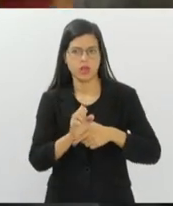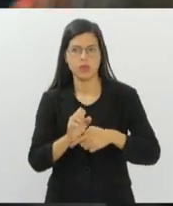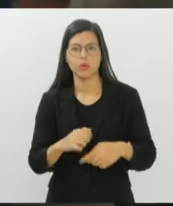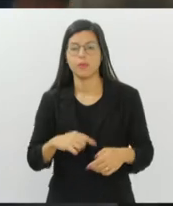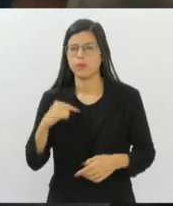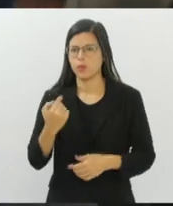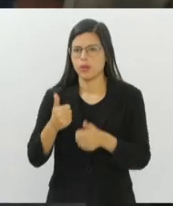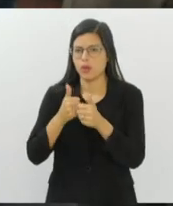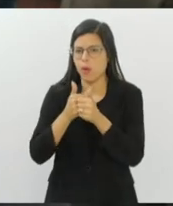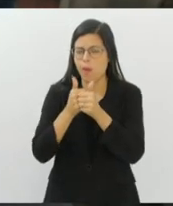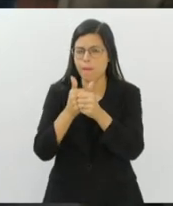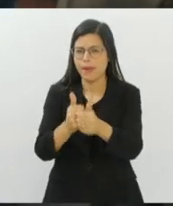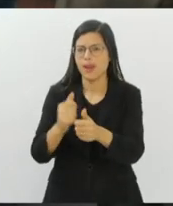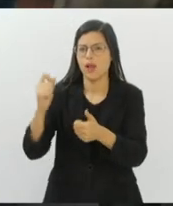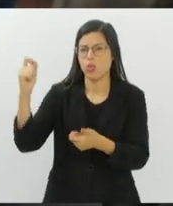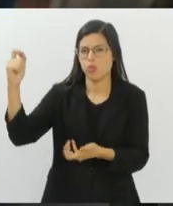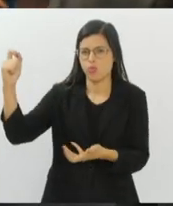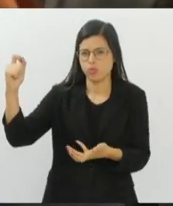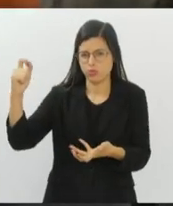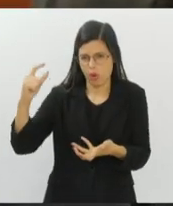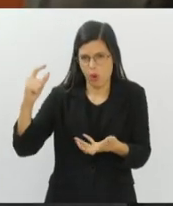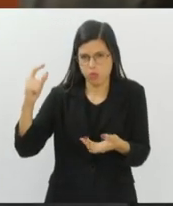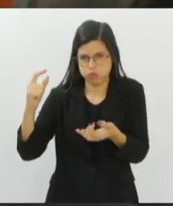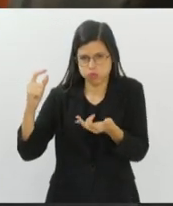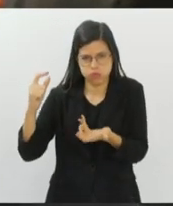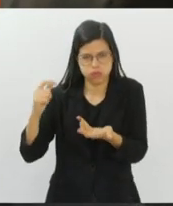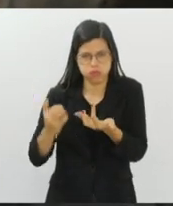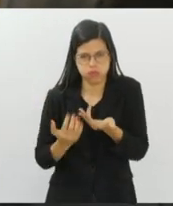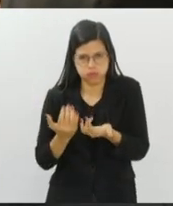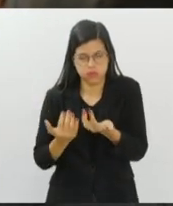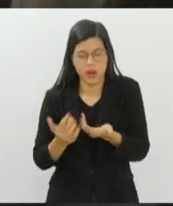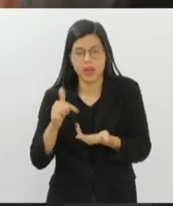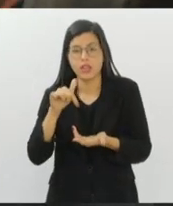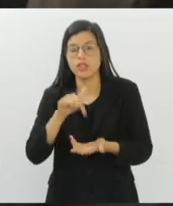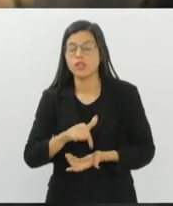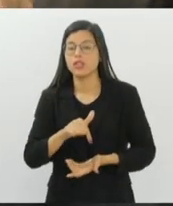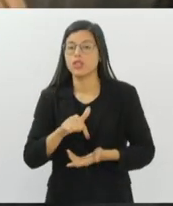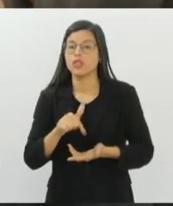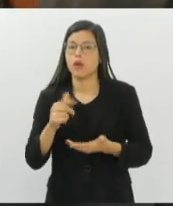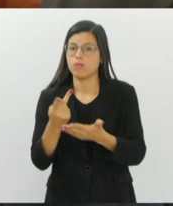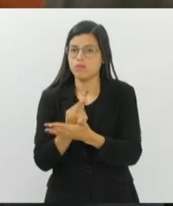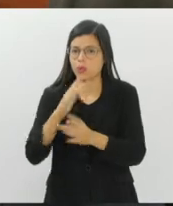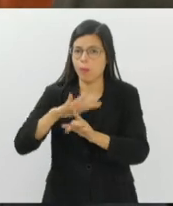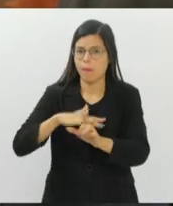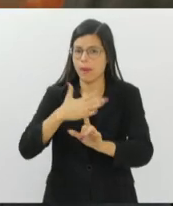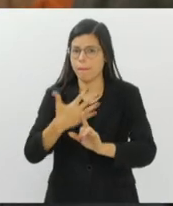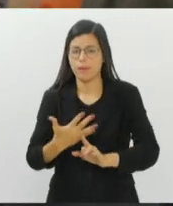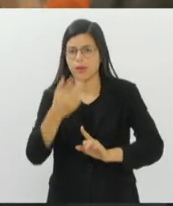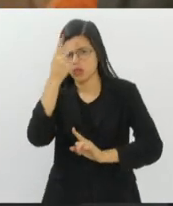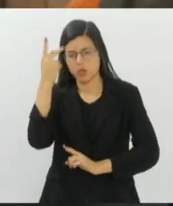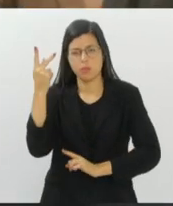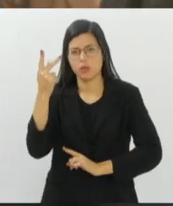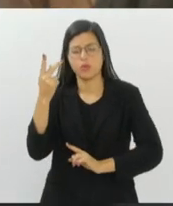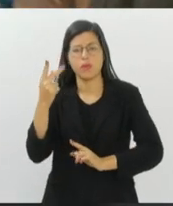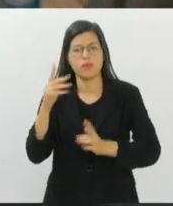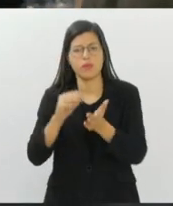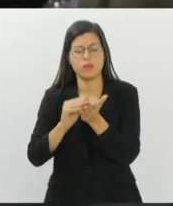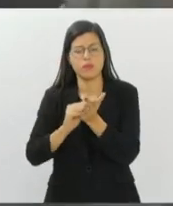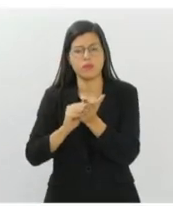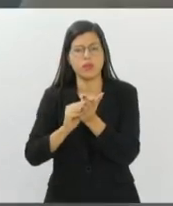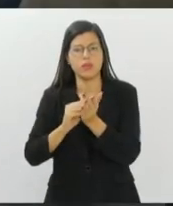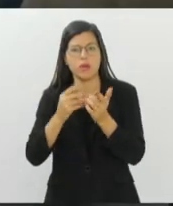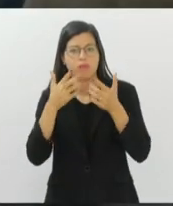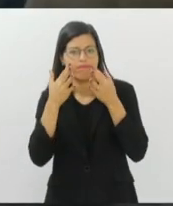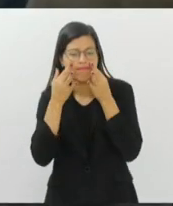efeito estufa, que está acontecendo no meio ambiente e muitas pessoas não estão atentando para a realidade que está bem latente hoje na nossa